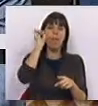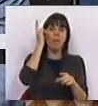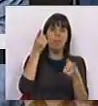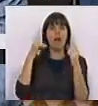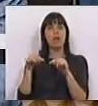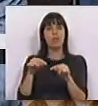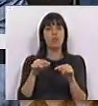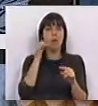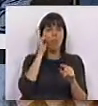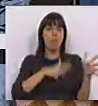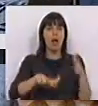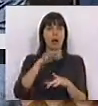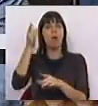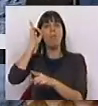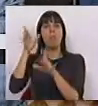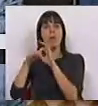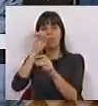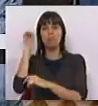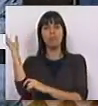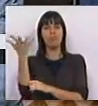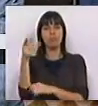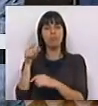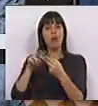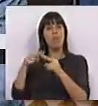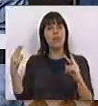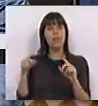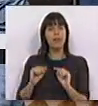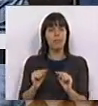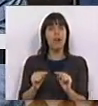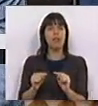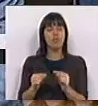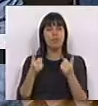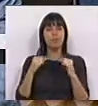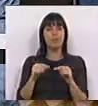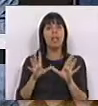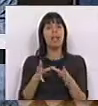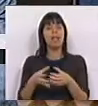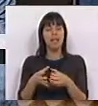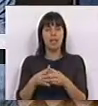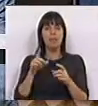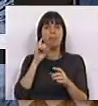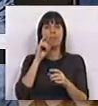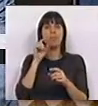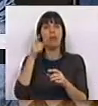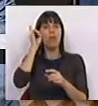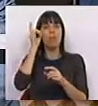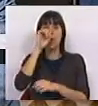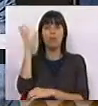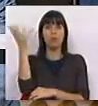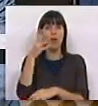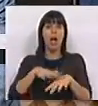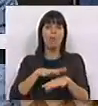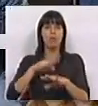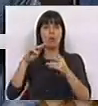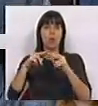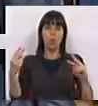bombeiros sapadores, quer para bombeiros municipais, quer para as equipas de sapadores florestais da